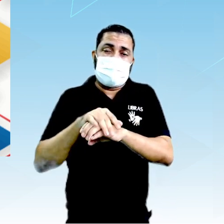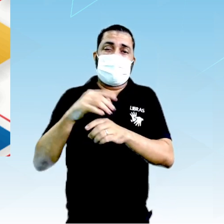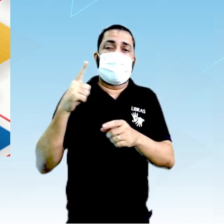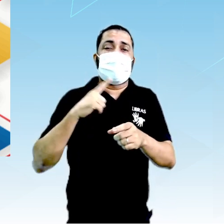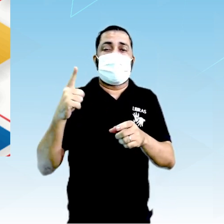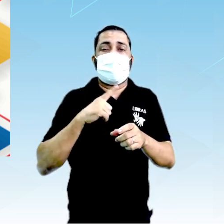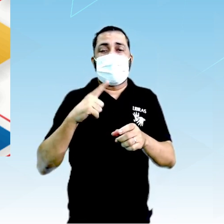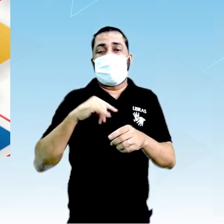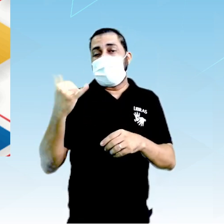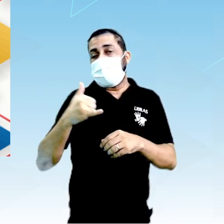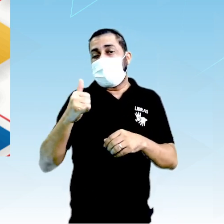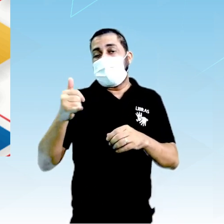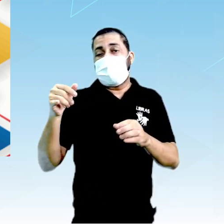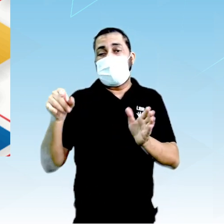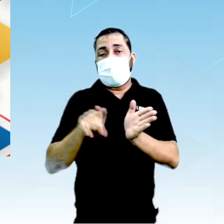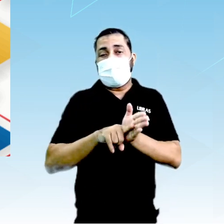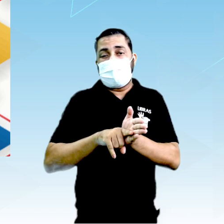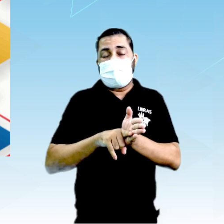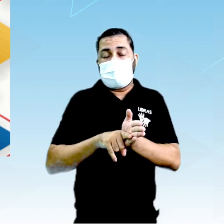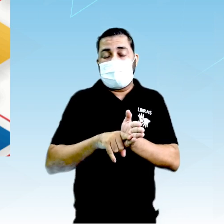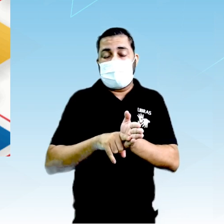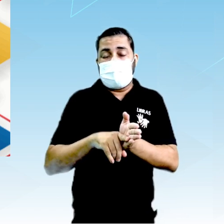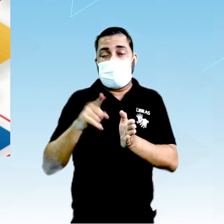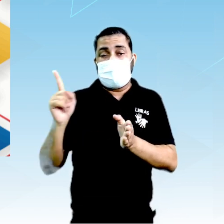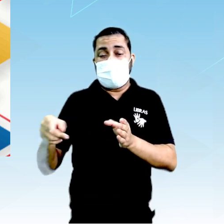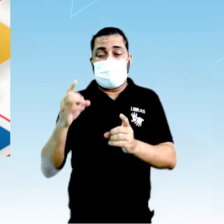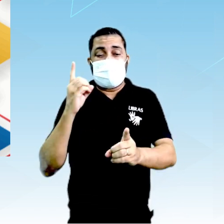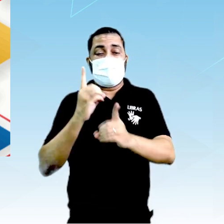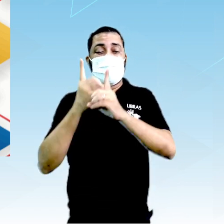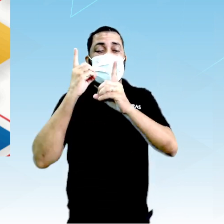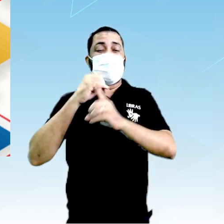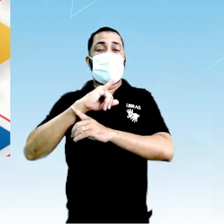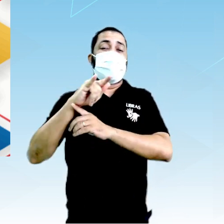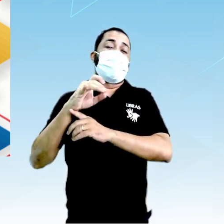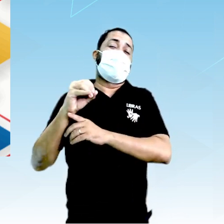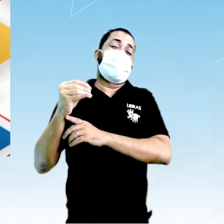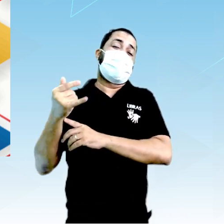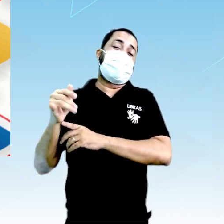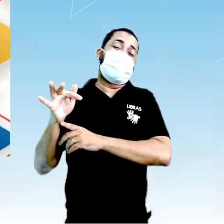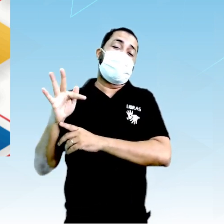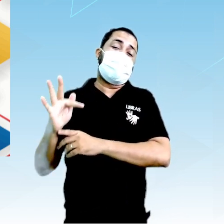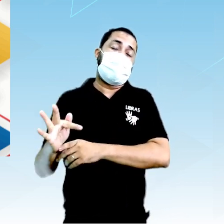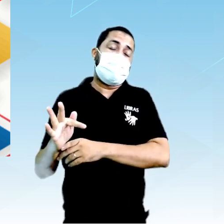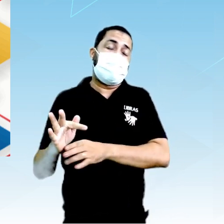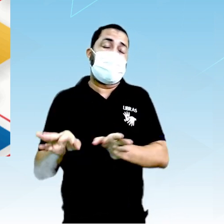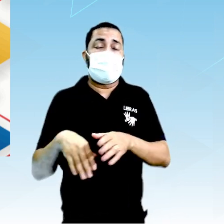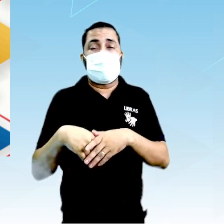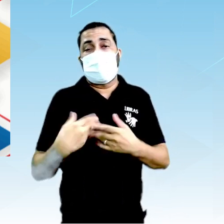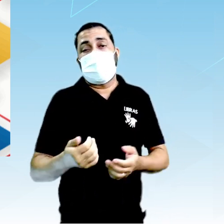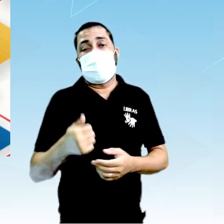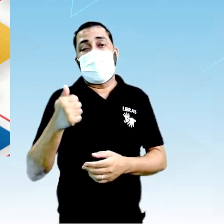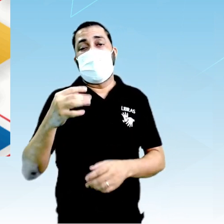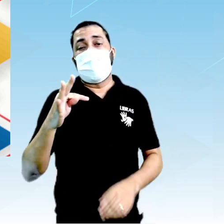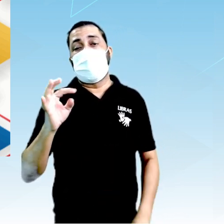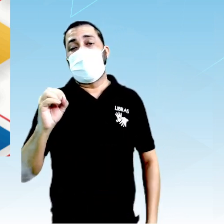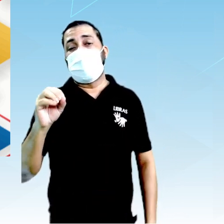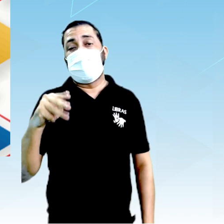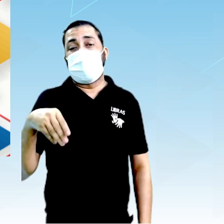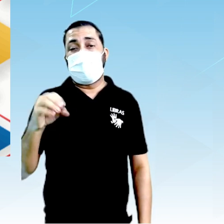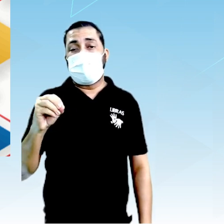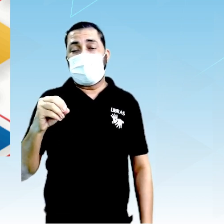negativas, os elétrons descobertos lá por Joseph John Thomson. Então, o átomo ele é